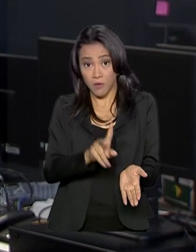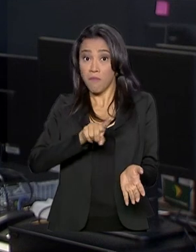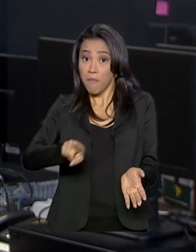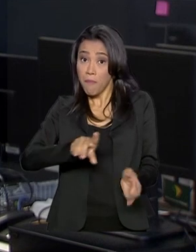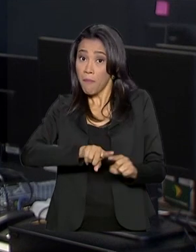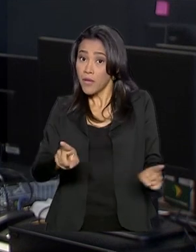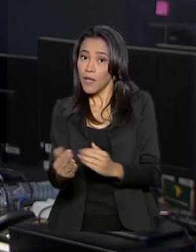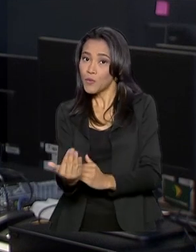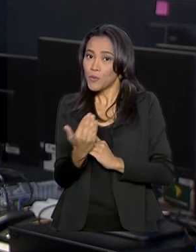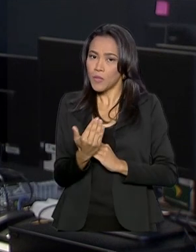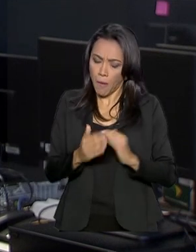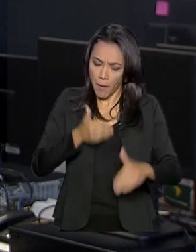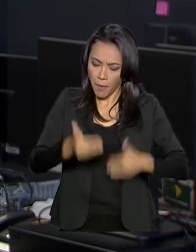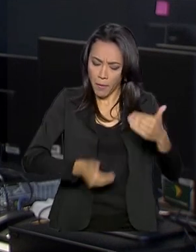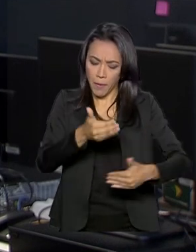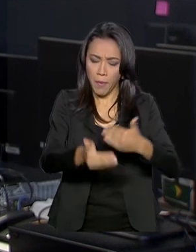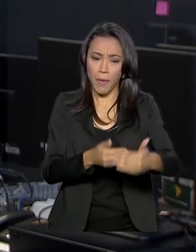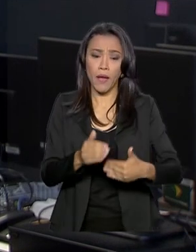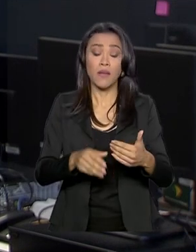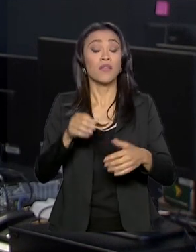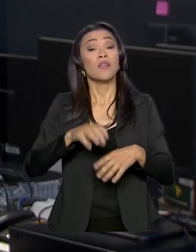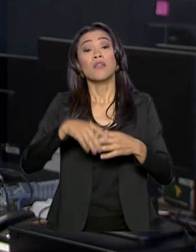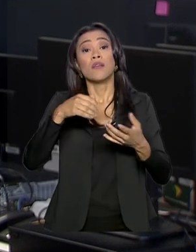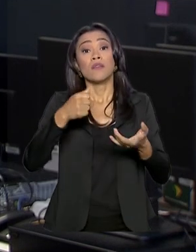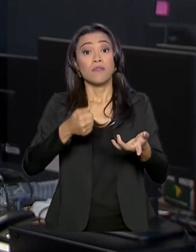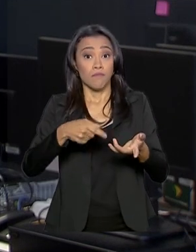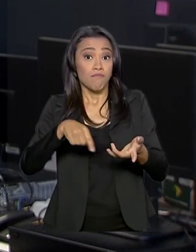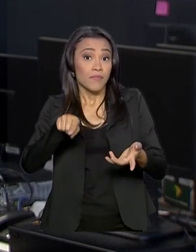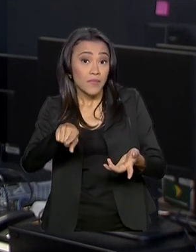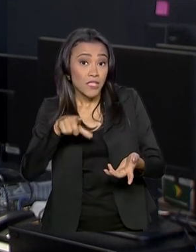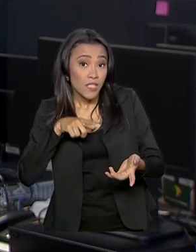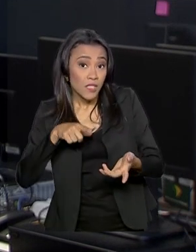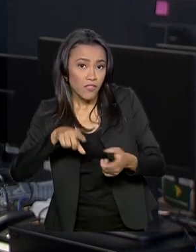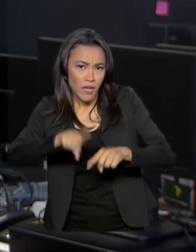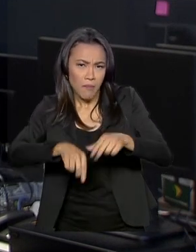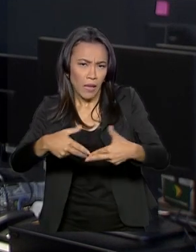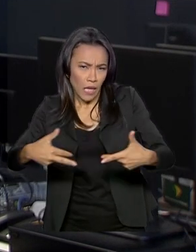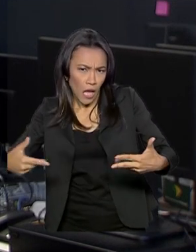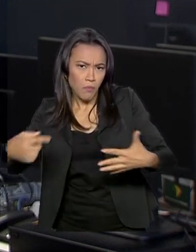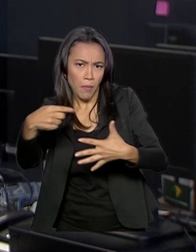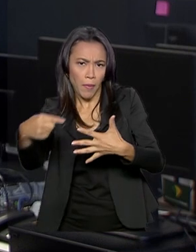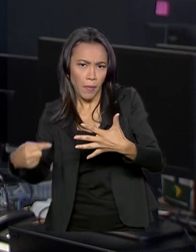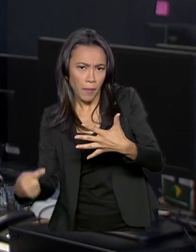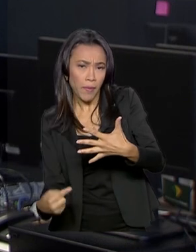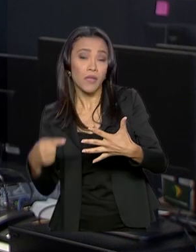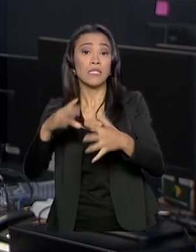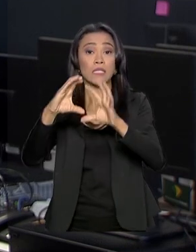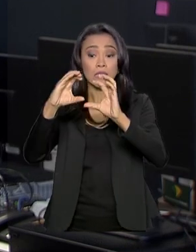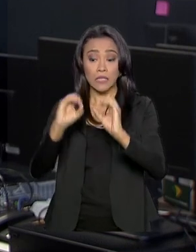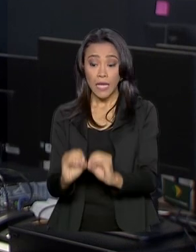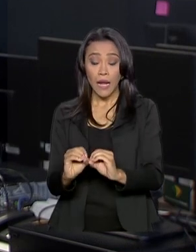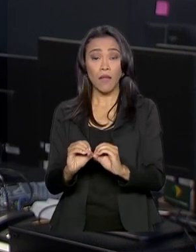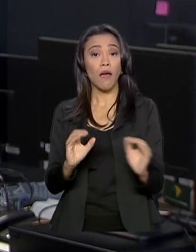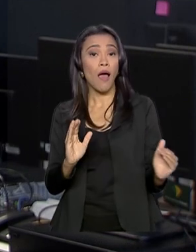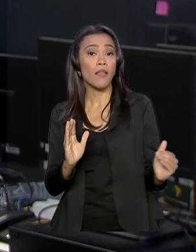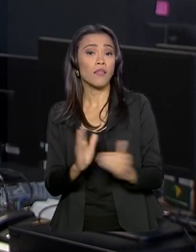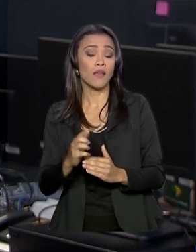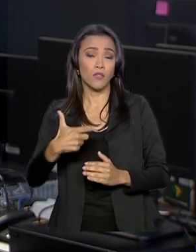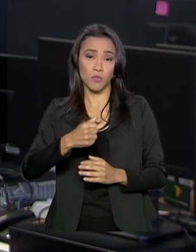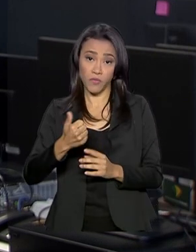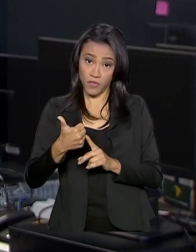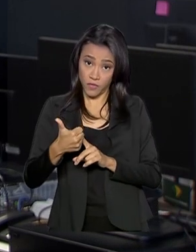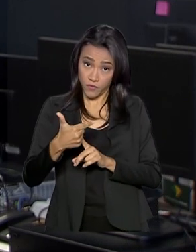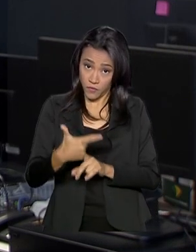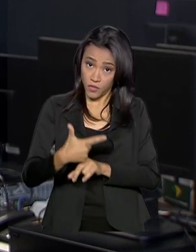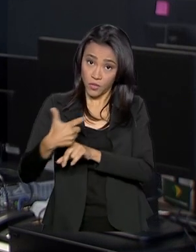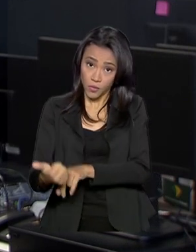No total, 532 bens de capital tiveram os impostos de importação zerados até dezembro de 2021. As alíquotas